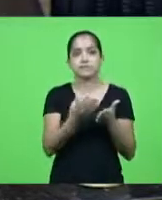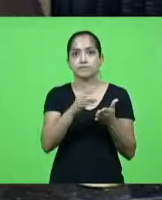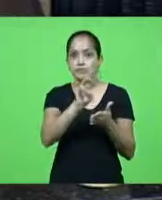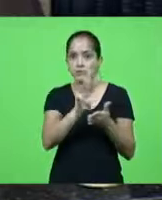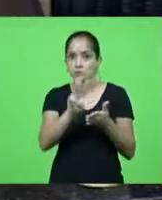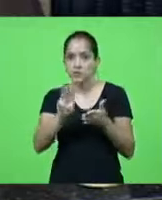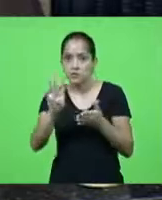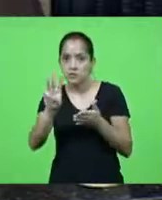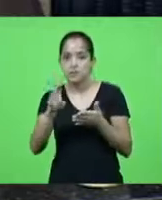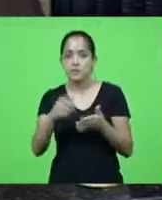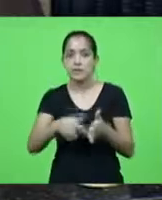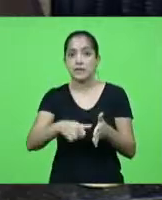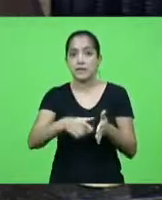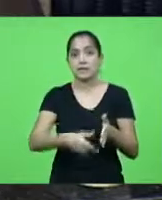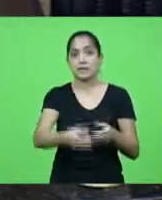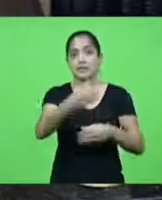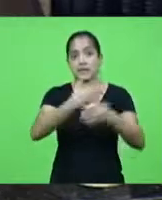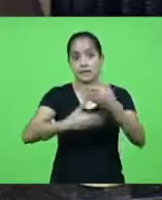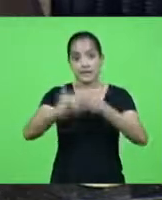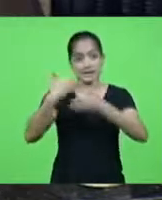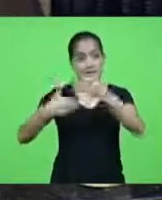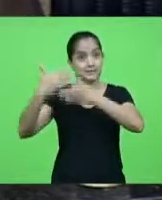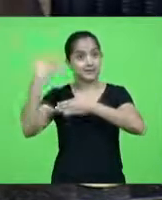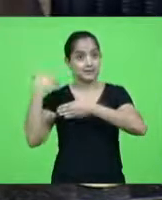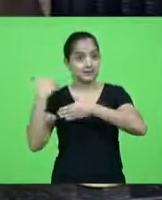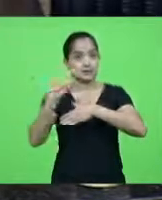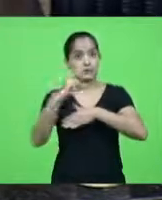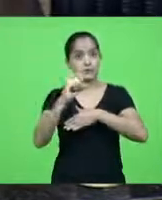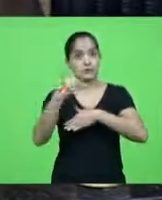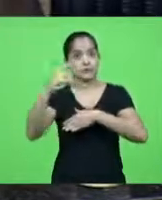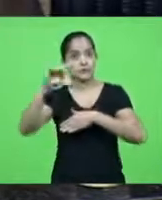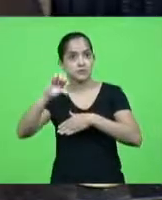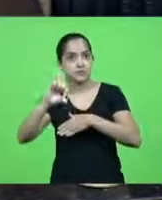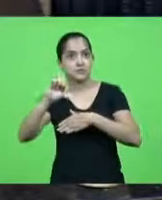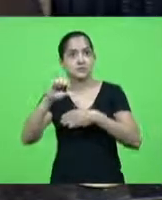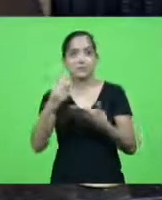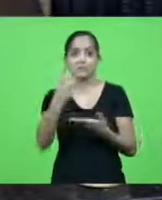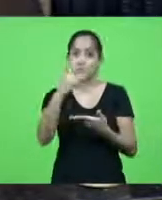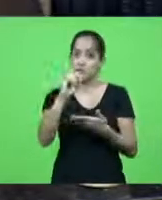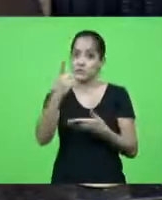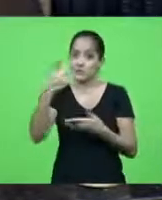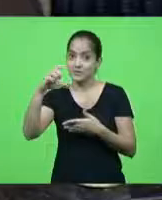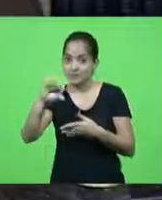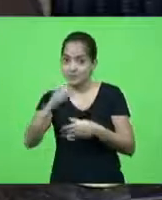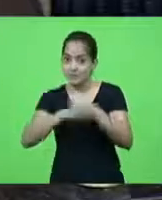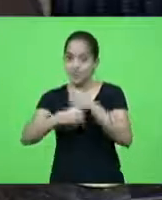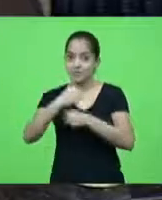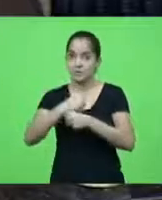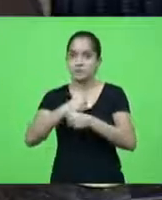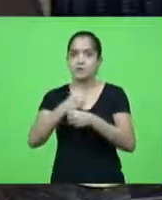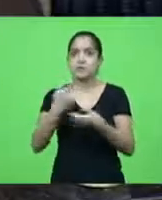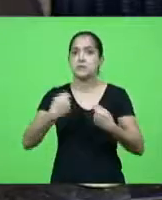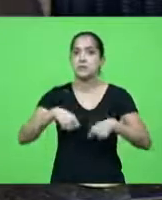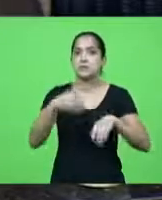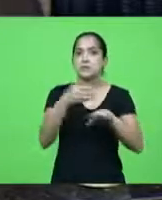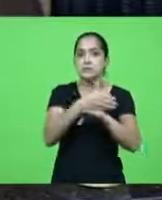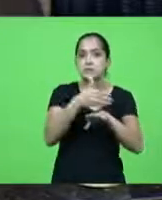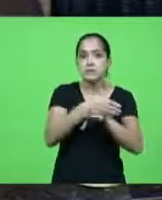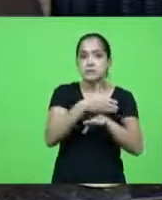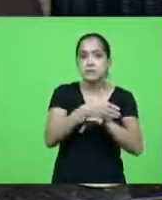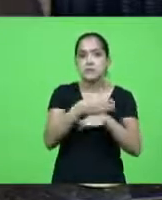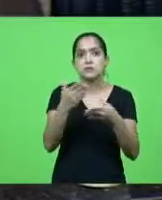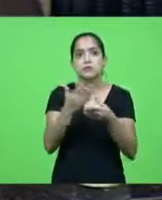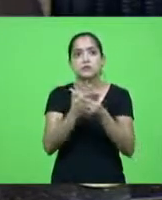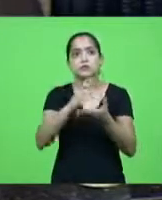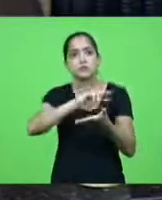são anteriores atualizados a 2019. E veja, não estou nem falando processos muito antigos, estou falando 2019. Nós precisamos ter acesso a esses processos